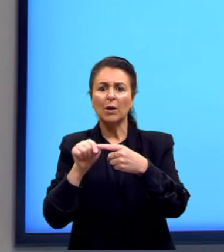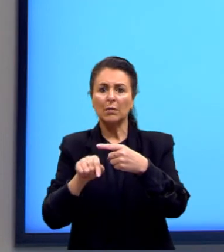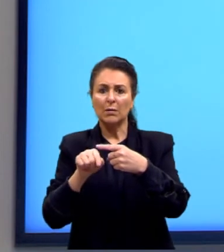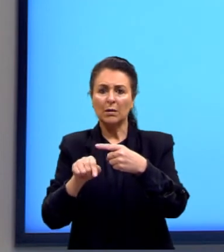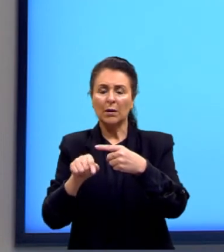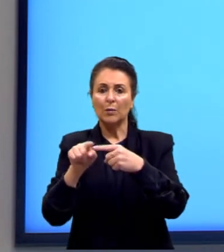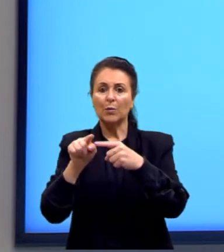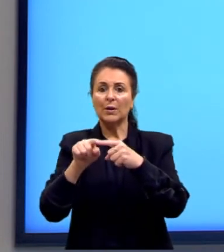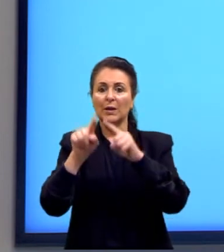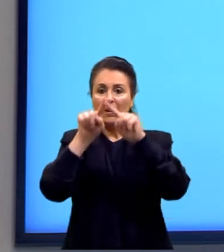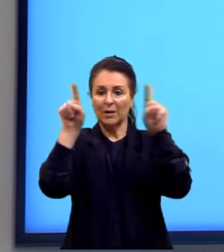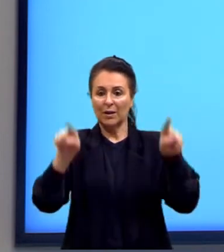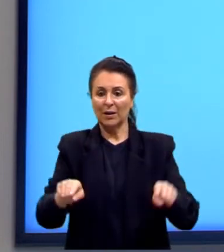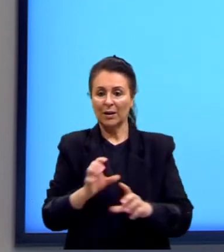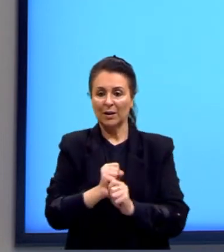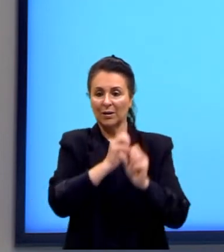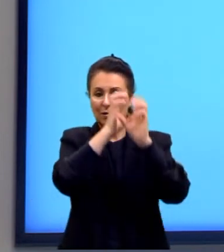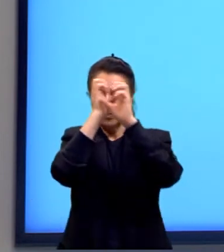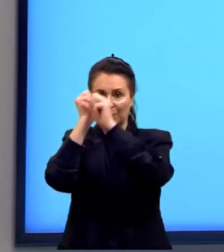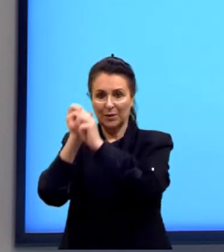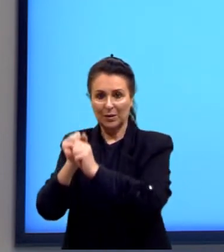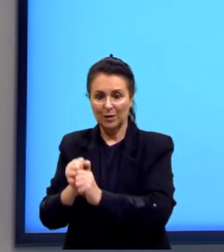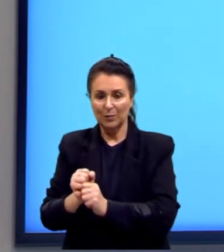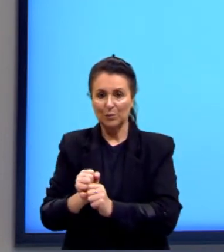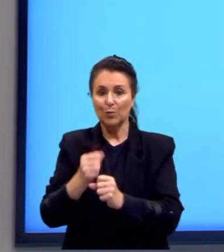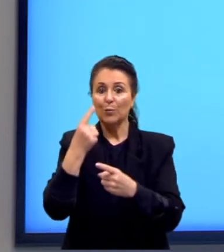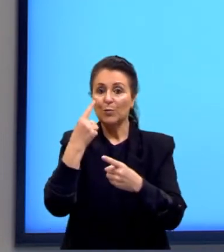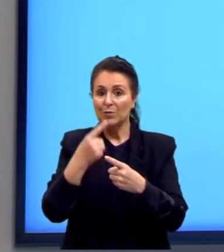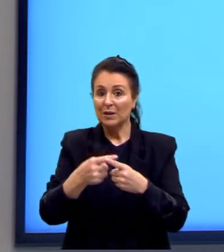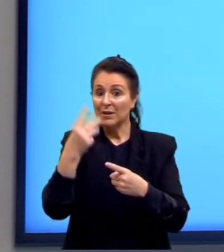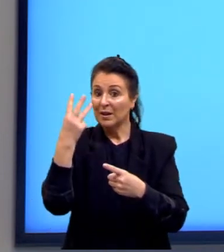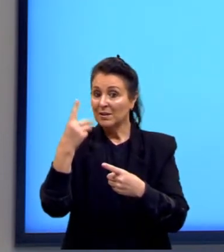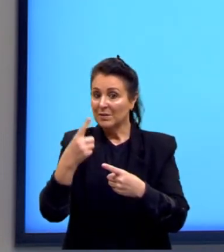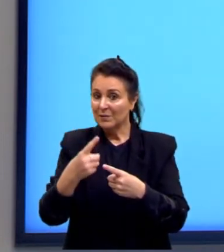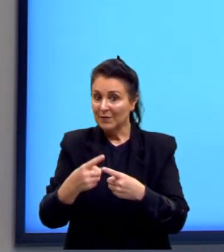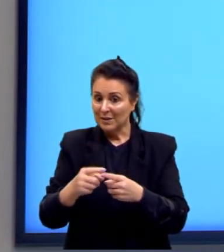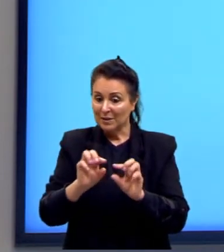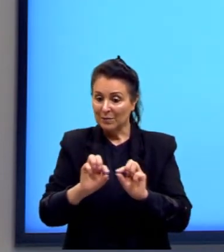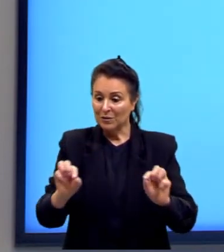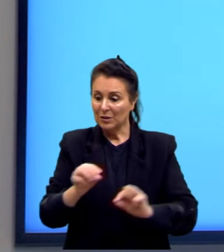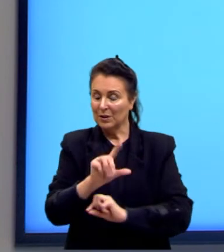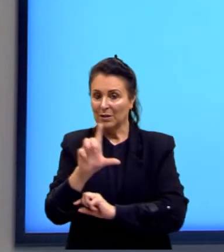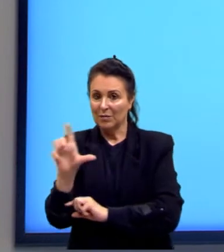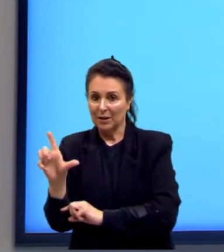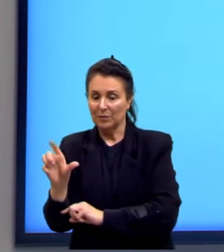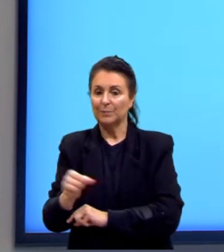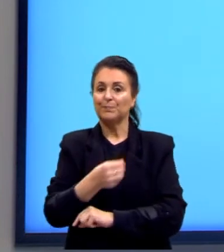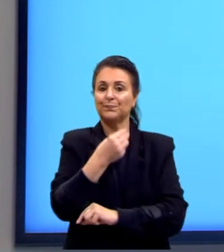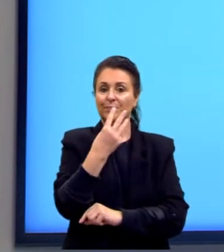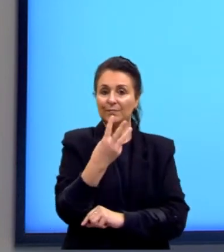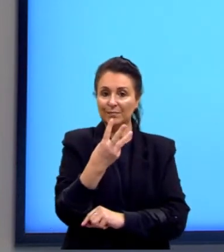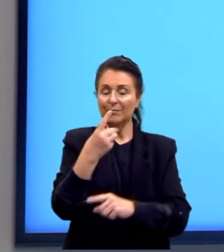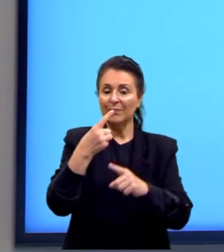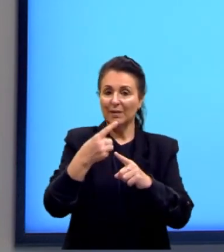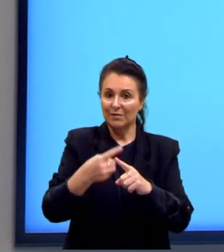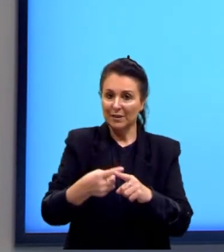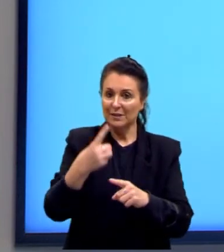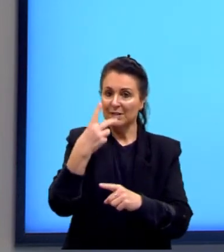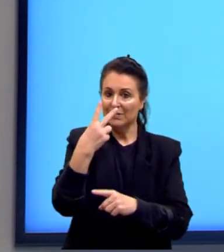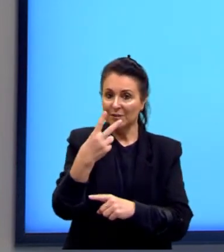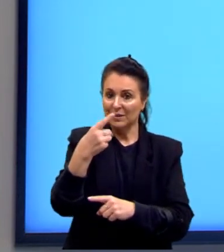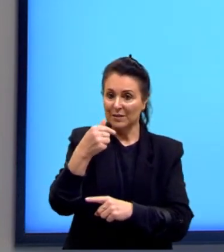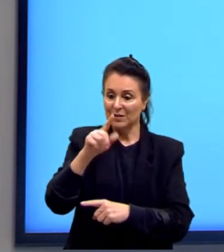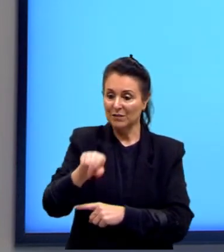perímetro nós vamos multiplicar 3 vezes a medida do lado. Então, eu tenho 3 vezes 27